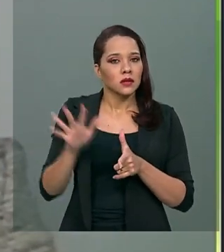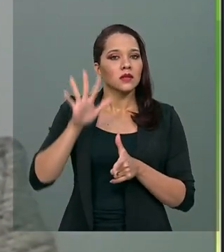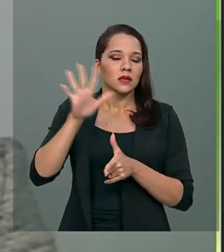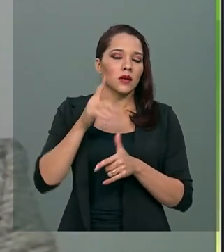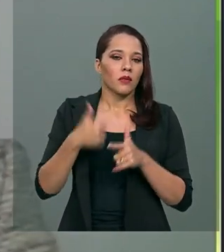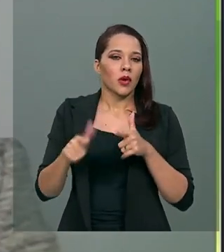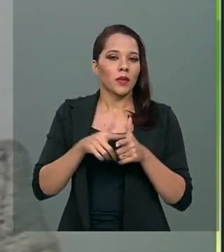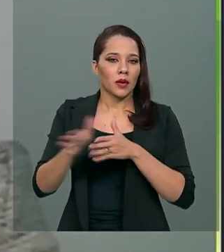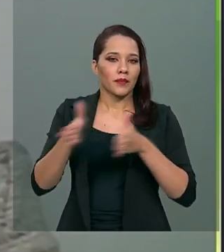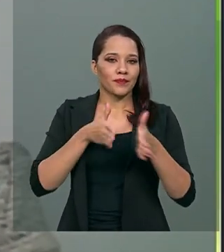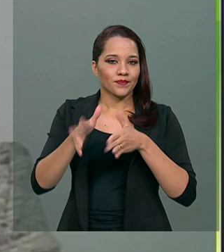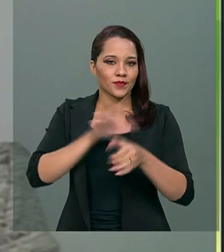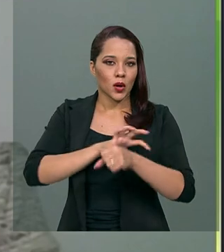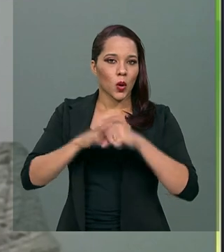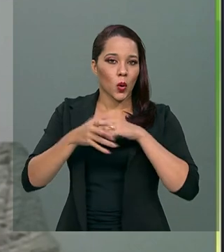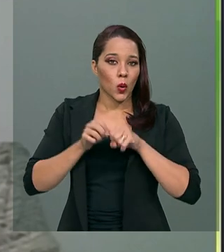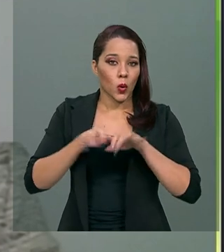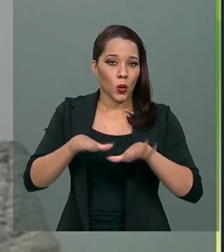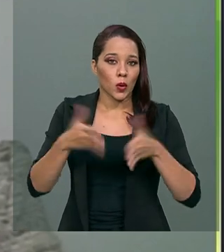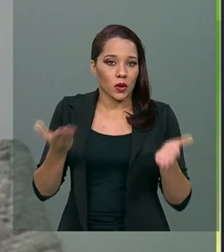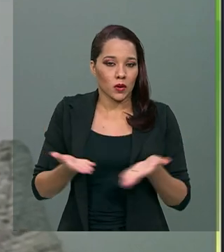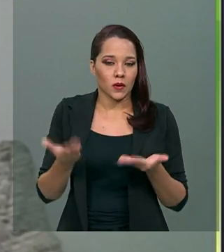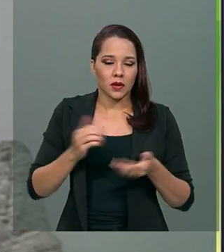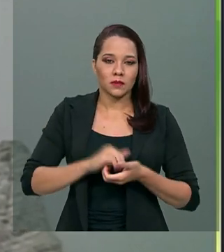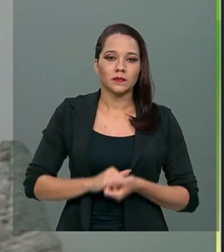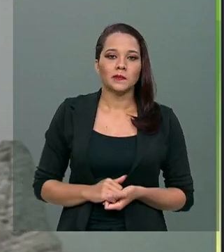da pandemia, que é o momento que a gente está vivendo atual.